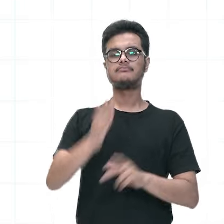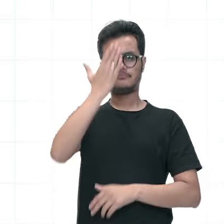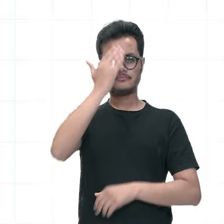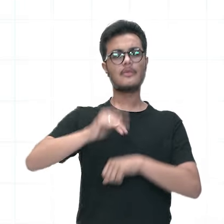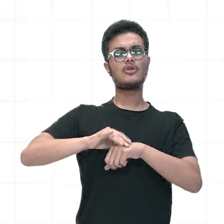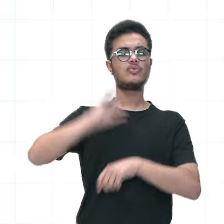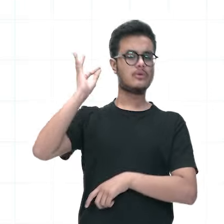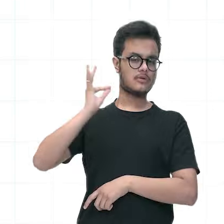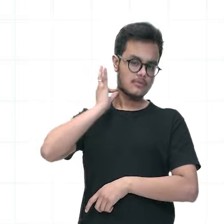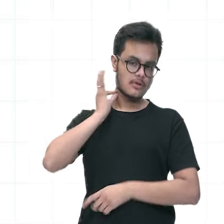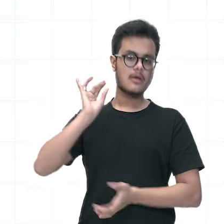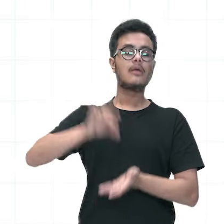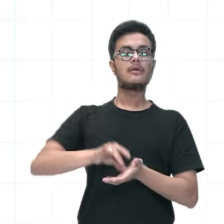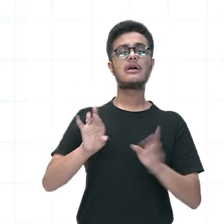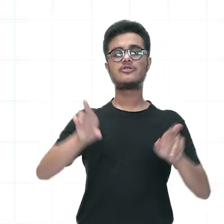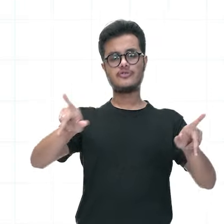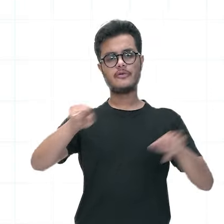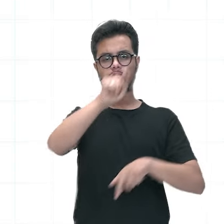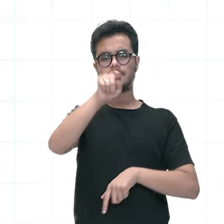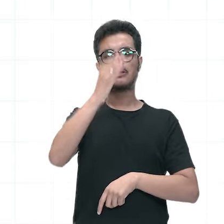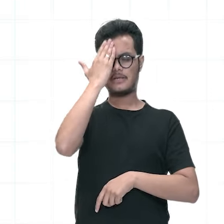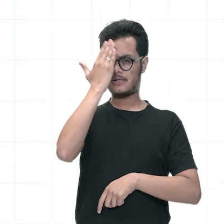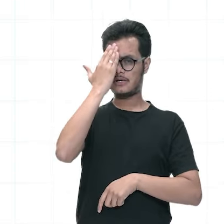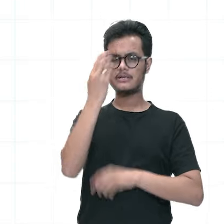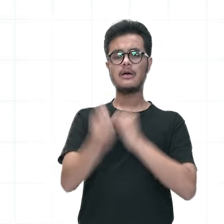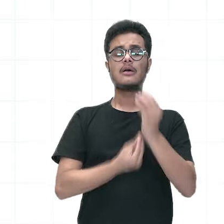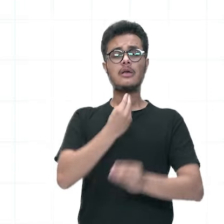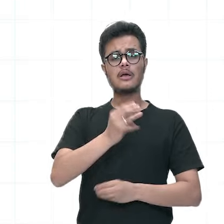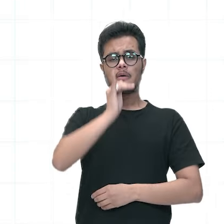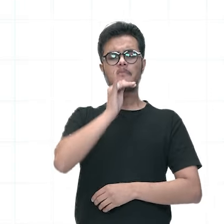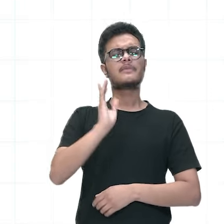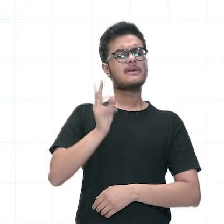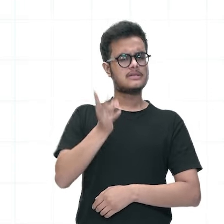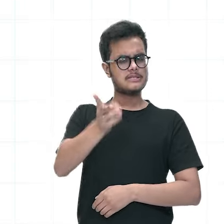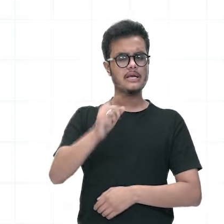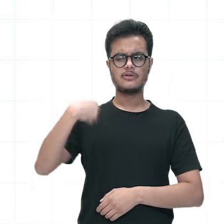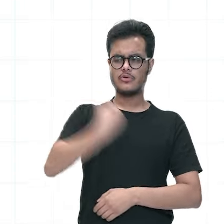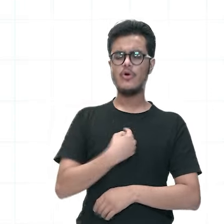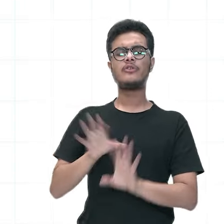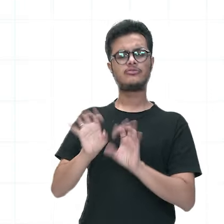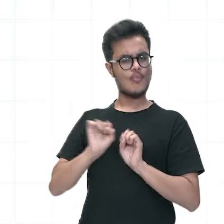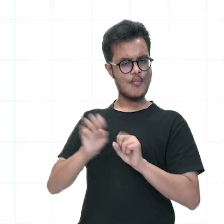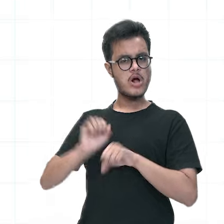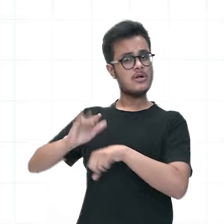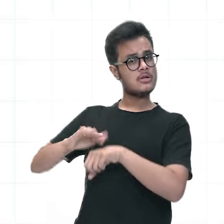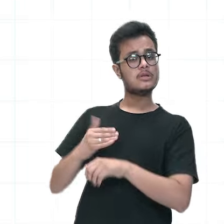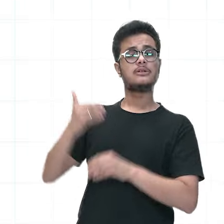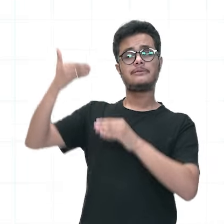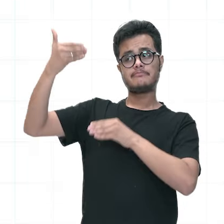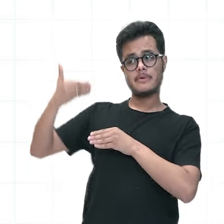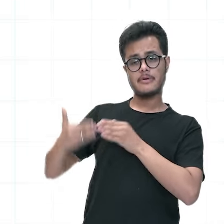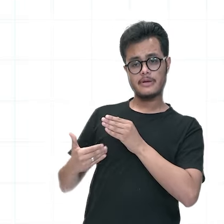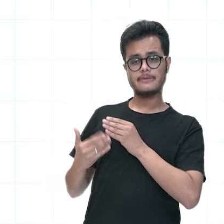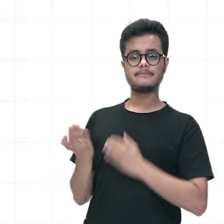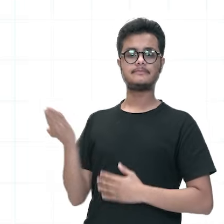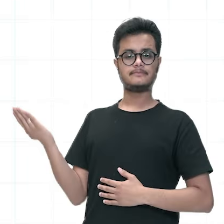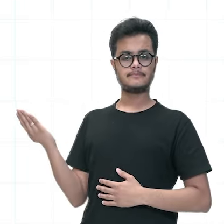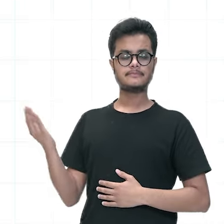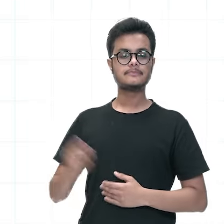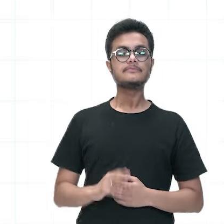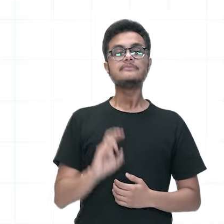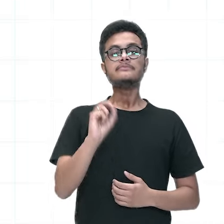doenças que você já deve ter ouvido falar, muitos de nós já contraímos essas doenças, né?